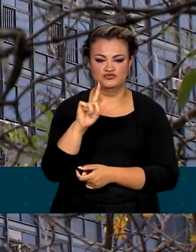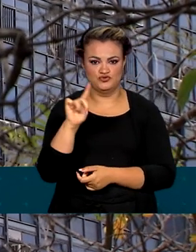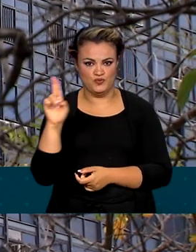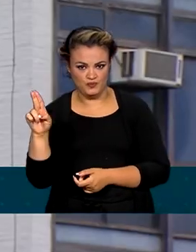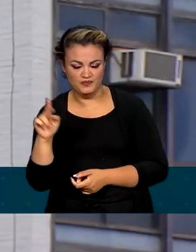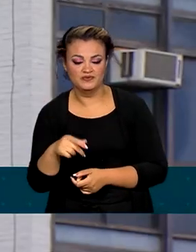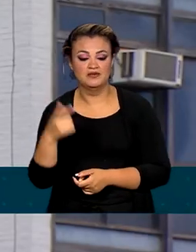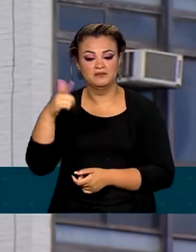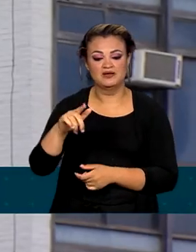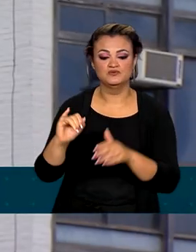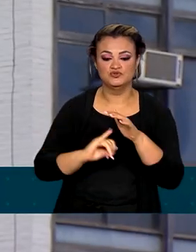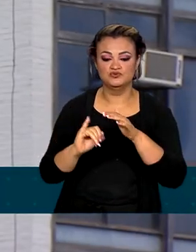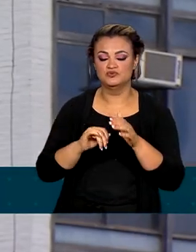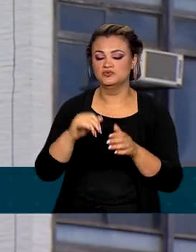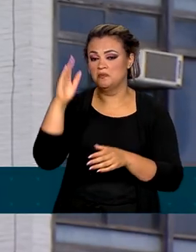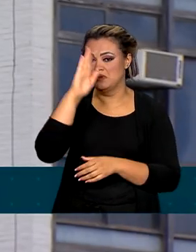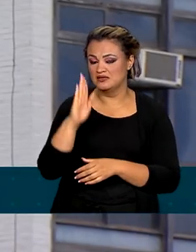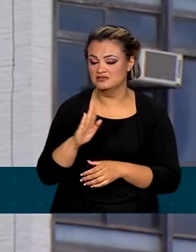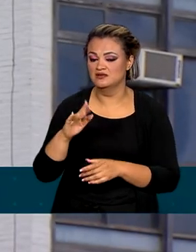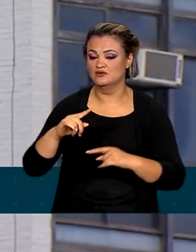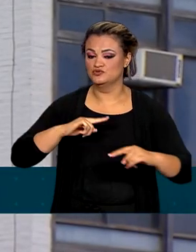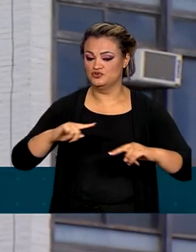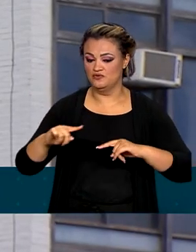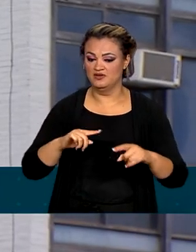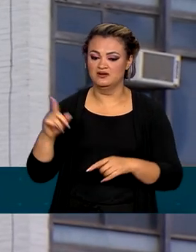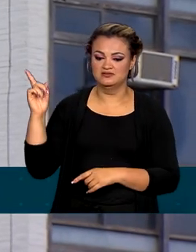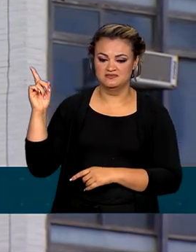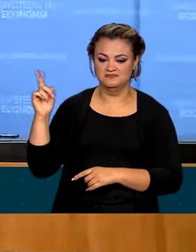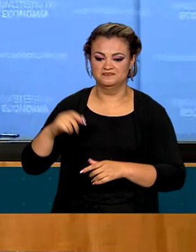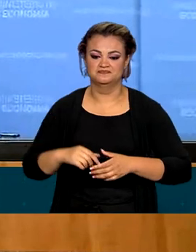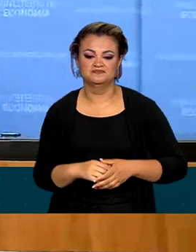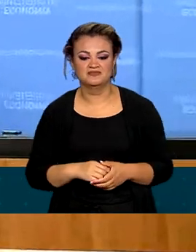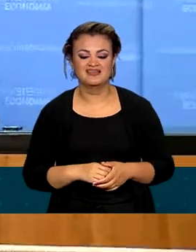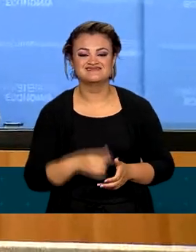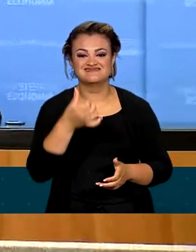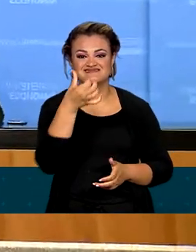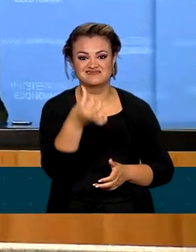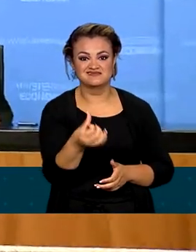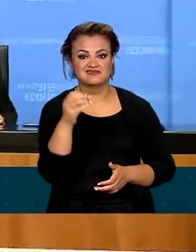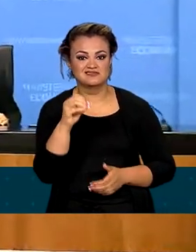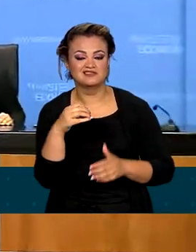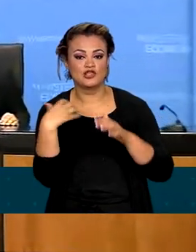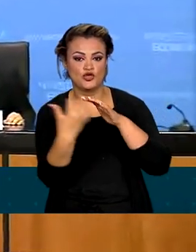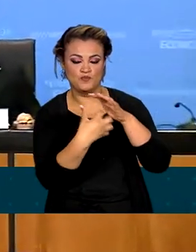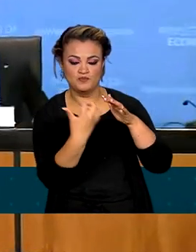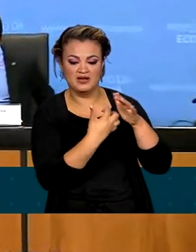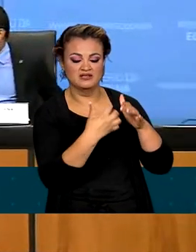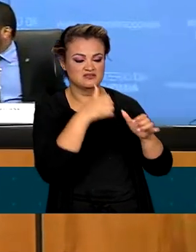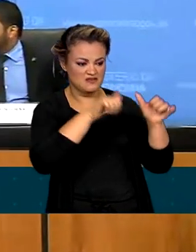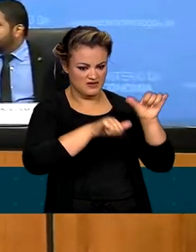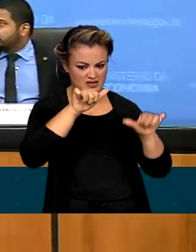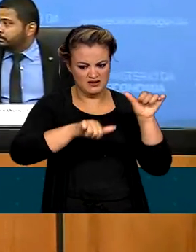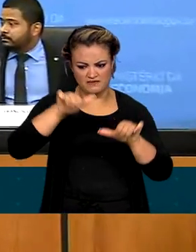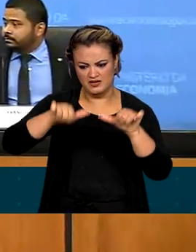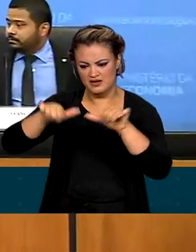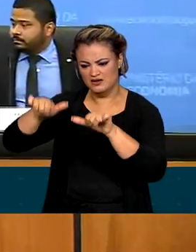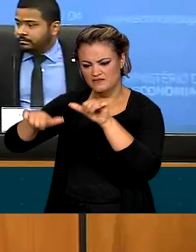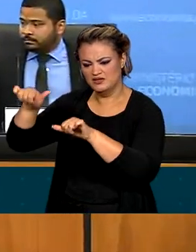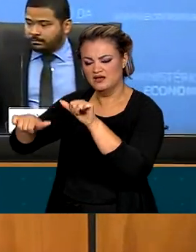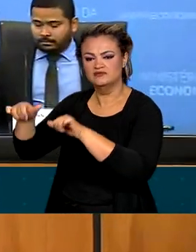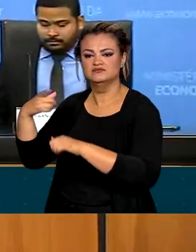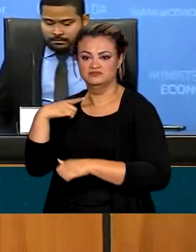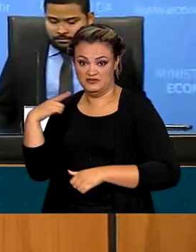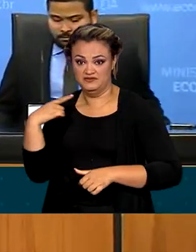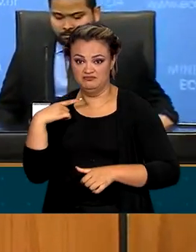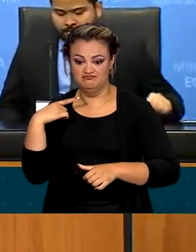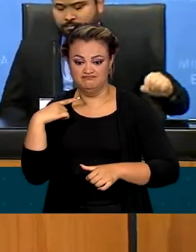e do Instituto Brasileiro de Governança Corporativa. 60 empresas estatais passaram pelo pente fino da